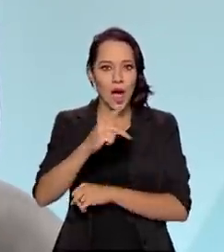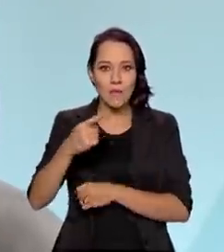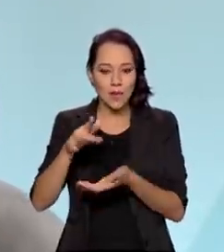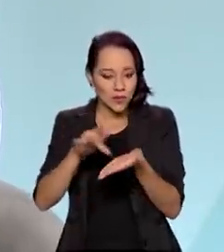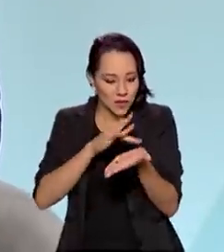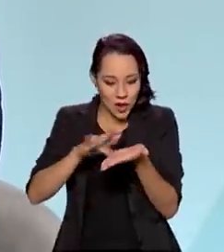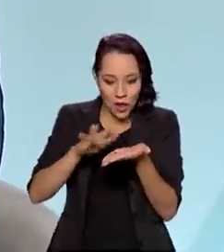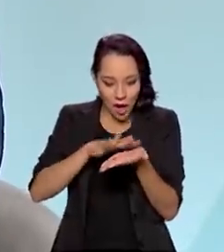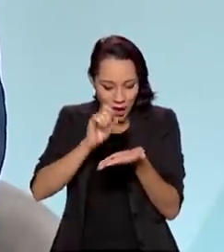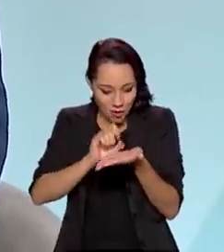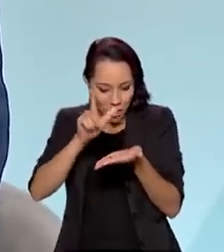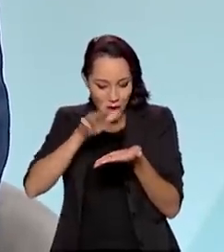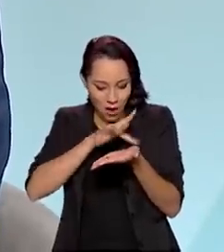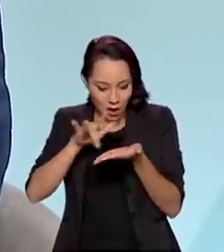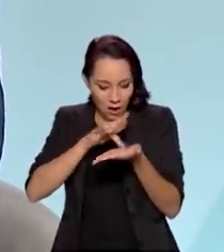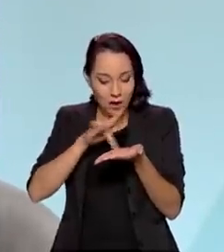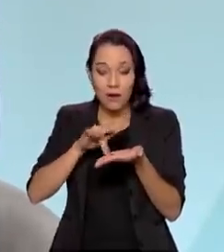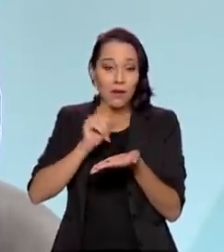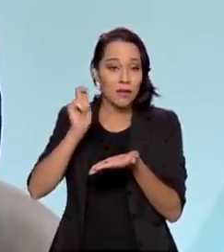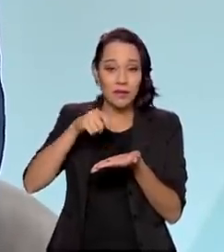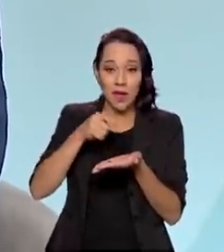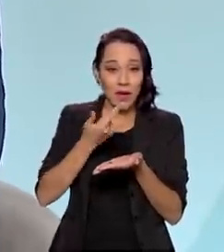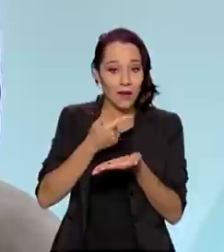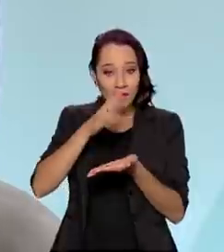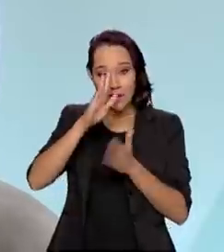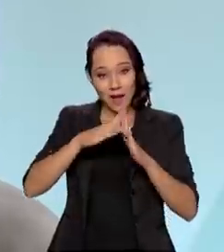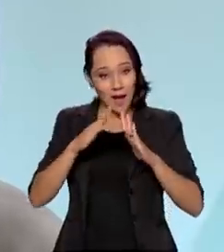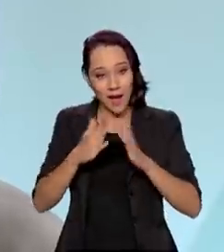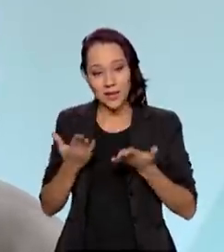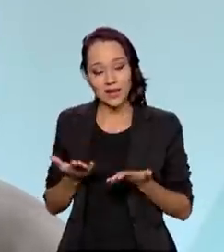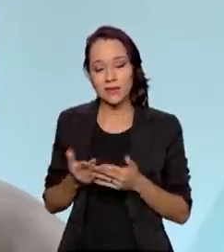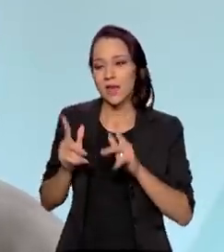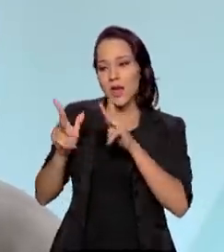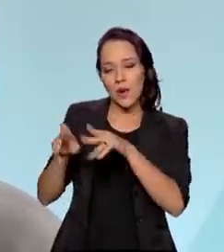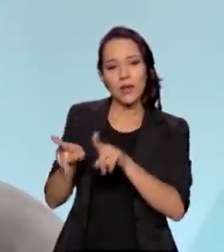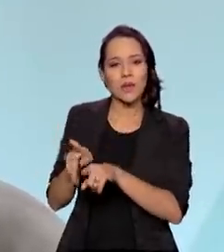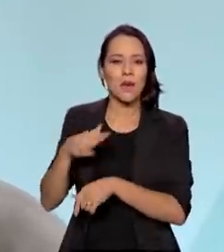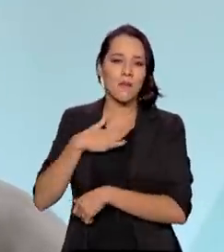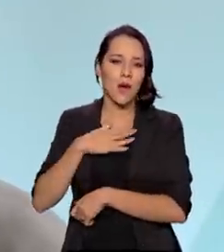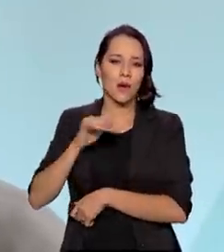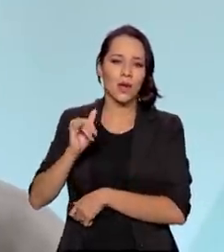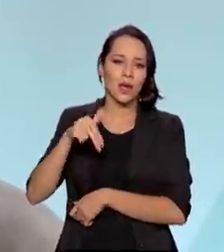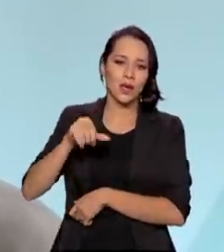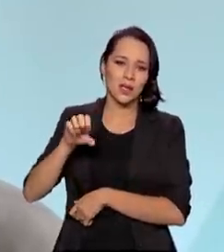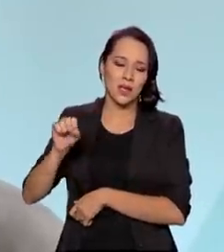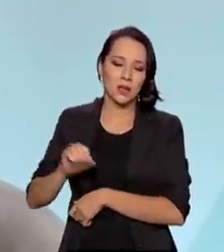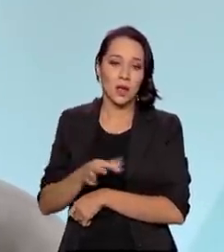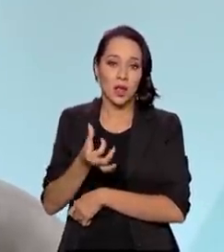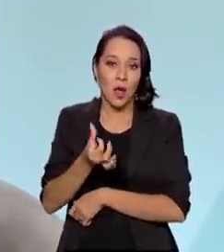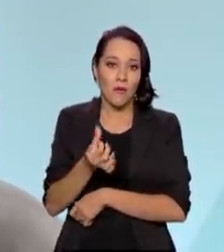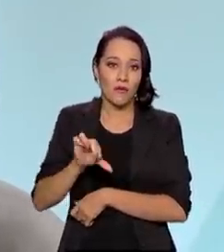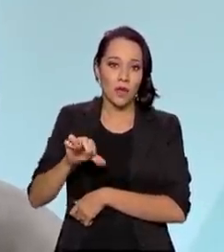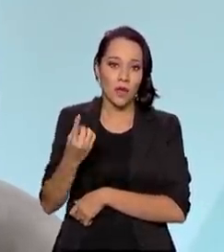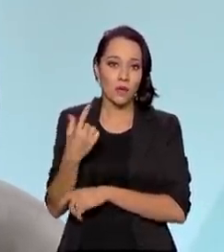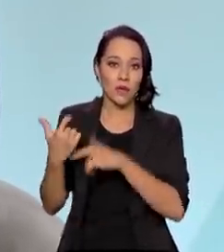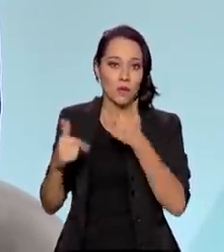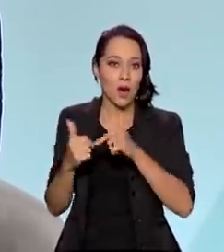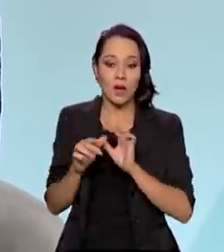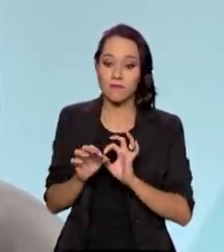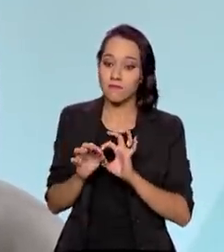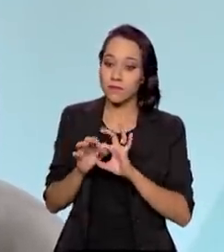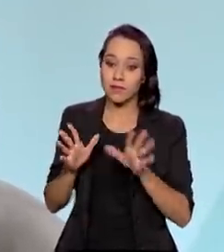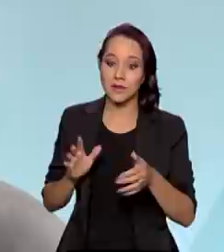sua mão, no celular, diretamente na sua casa. Da mesma forma, o meu INSS, são 91 serviços disponíveis.